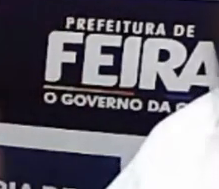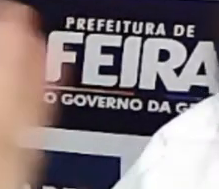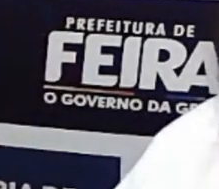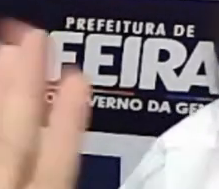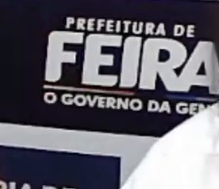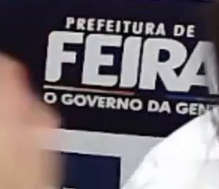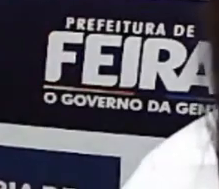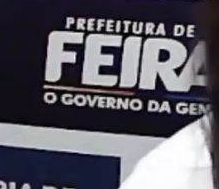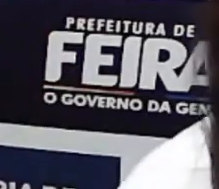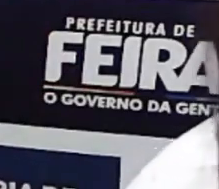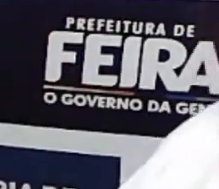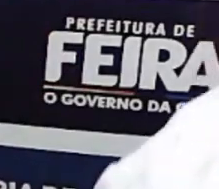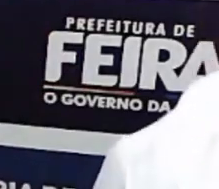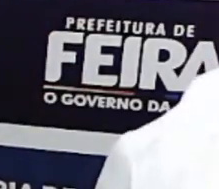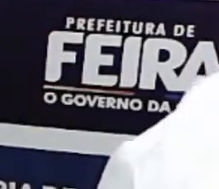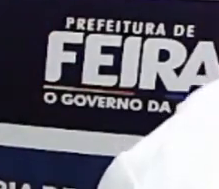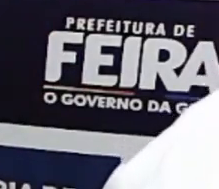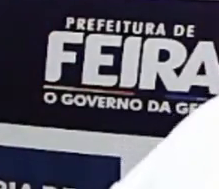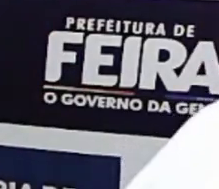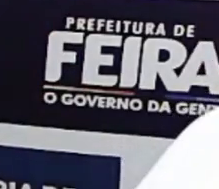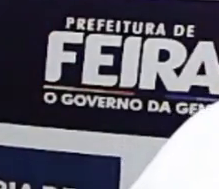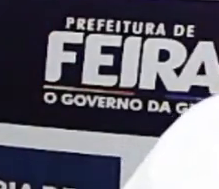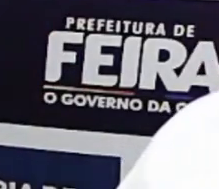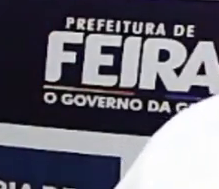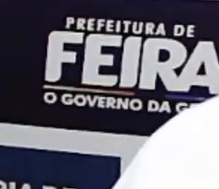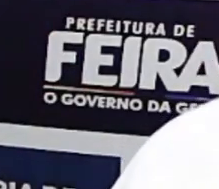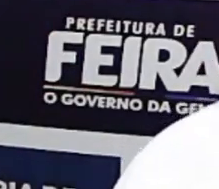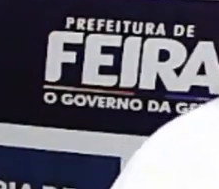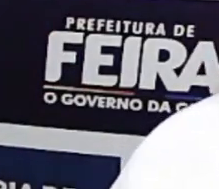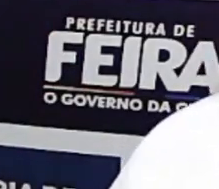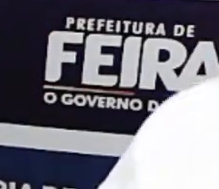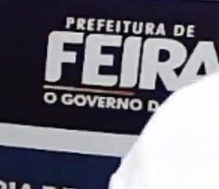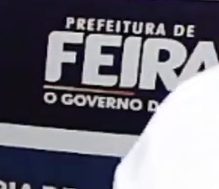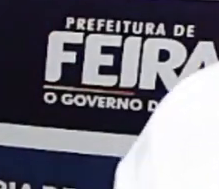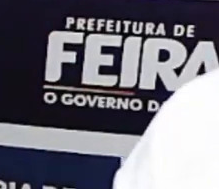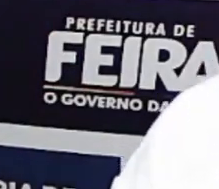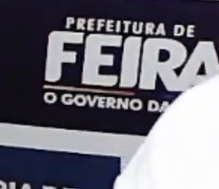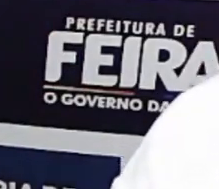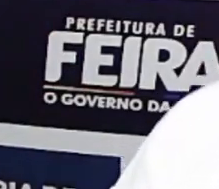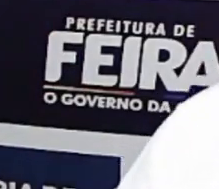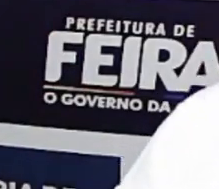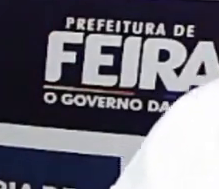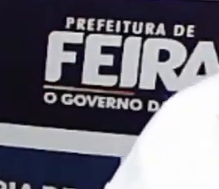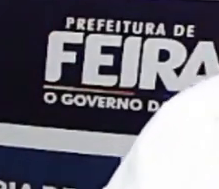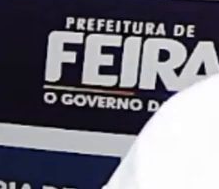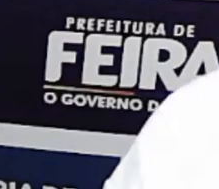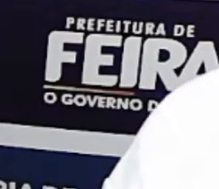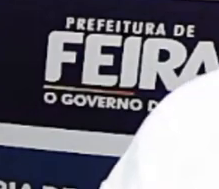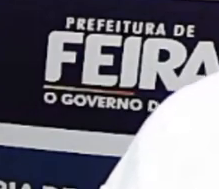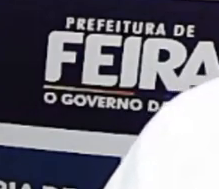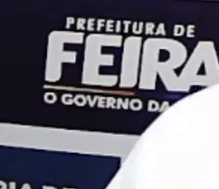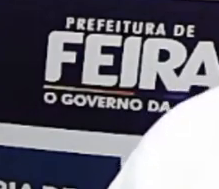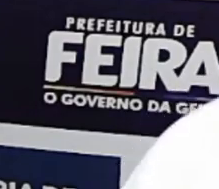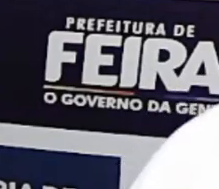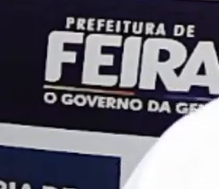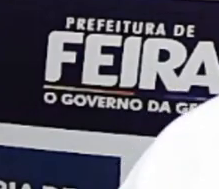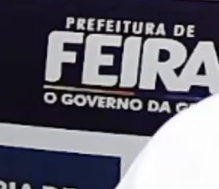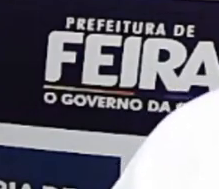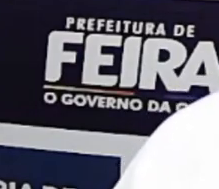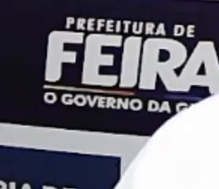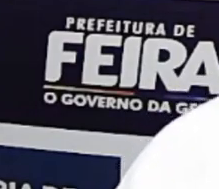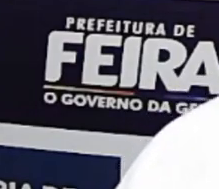Olá, meninos e meninas do quinto ano de Feira de Santana. E aí, como é que vocês estão?